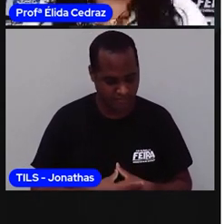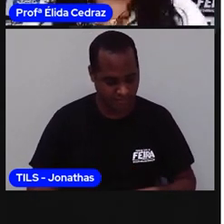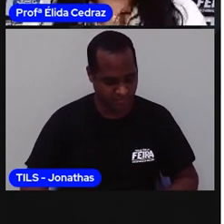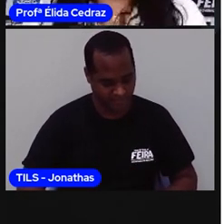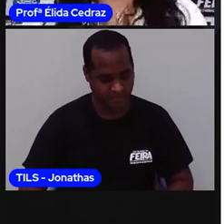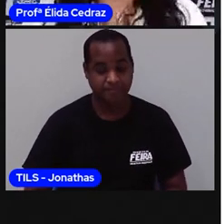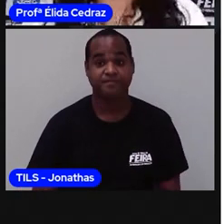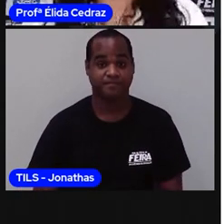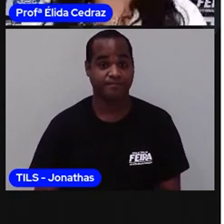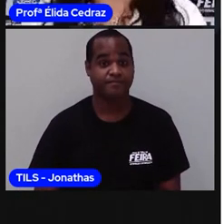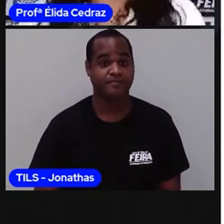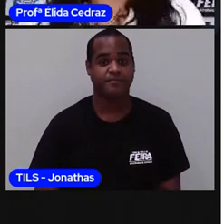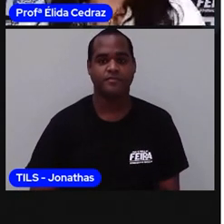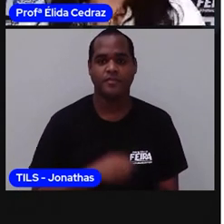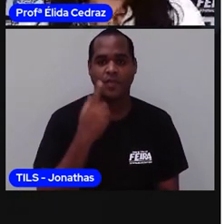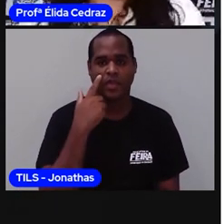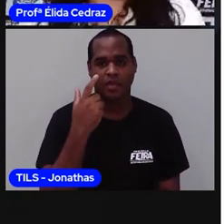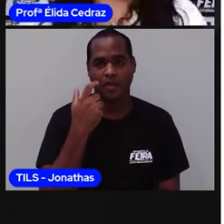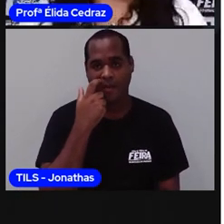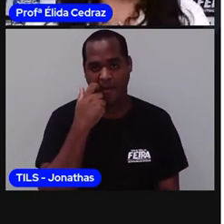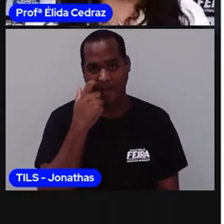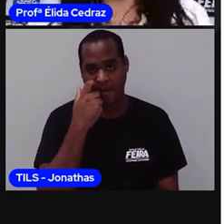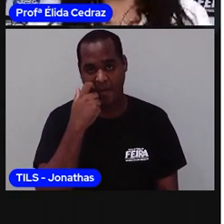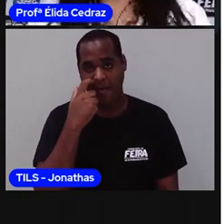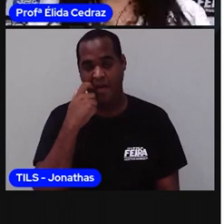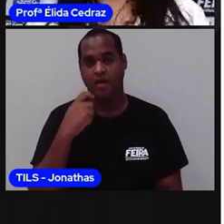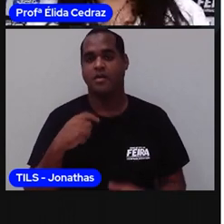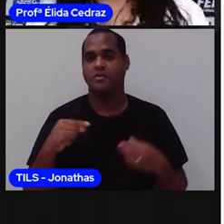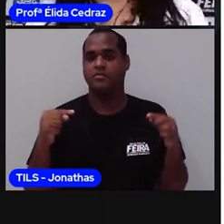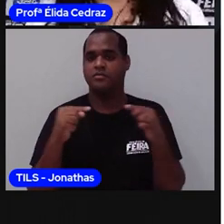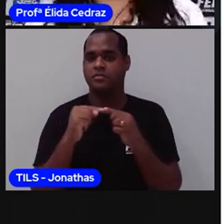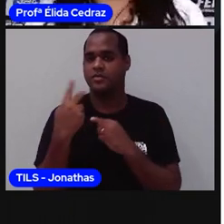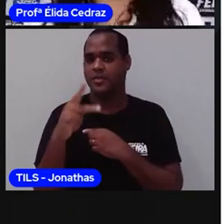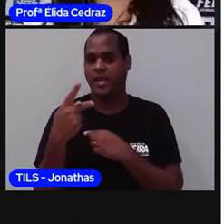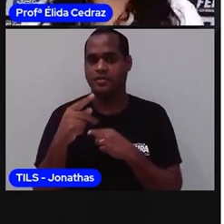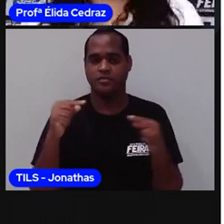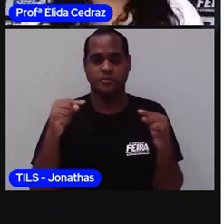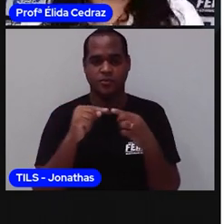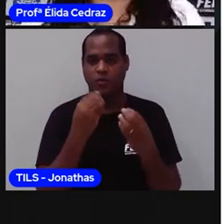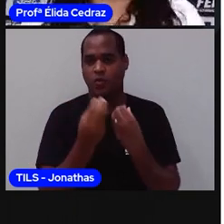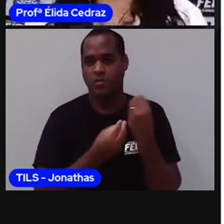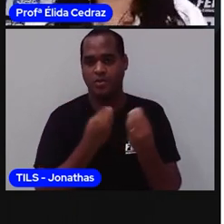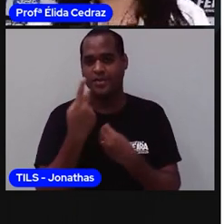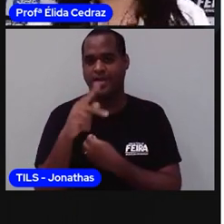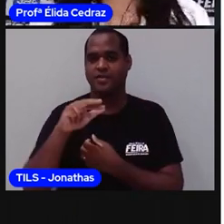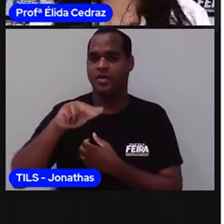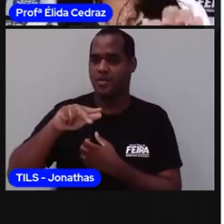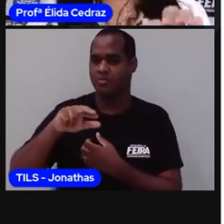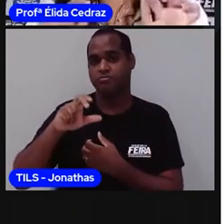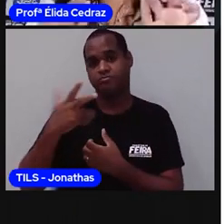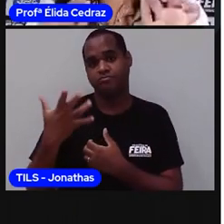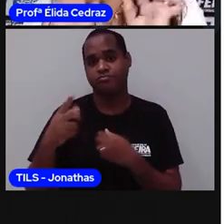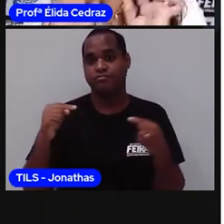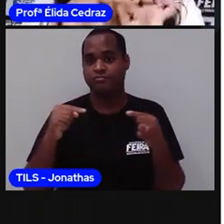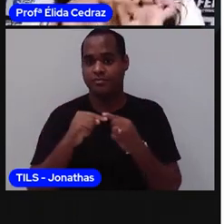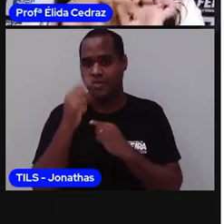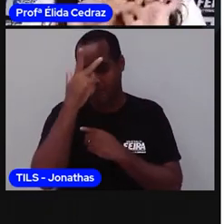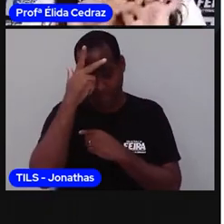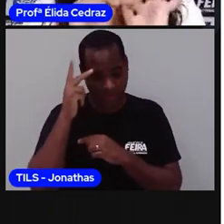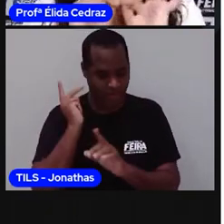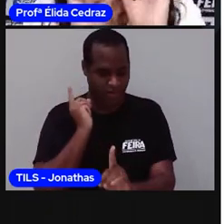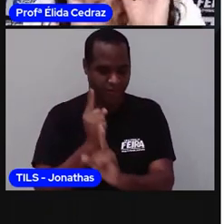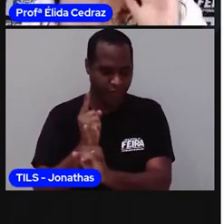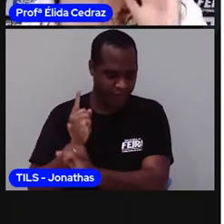Olha só. E esse aqui, ó, para quem tem irmãos. Esse aqui, aproachou um,